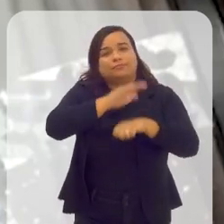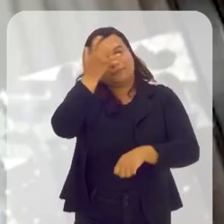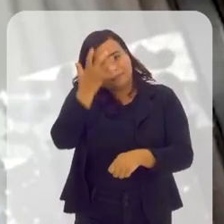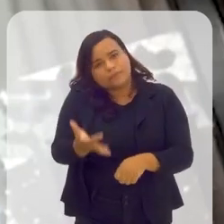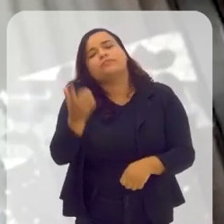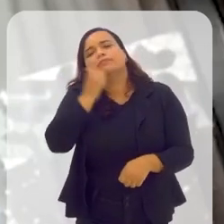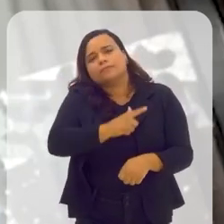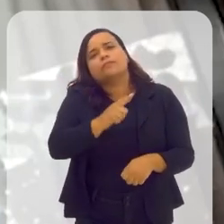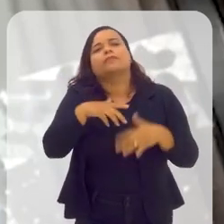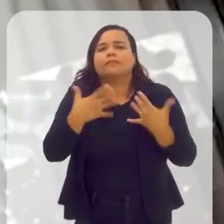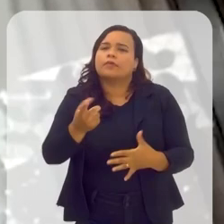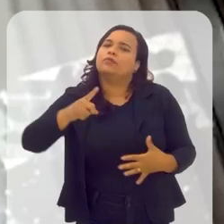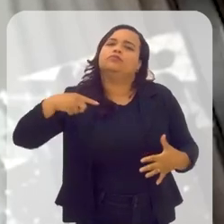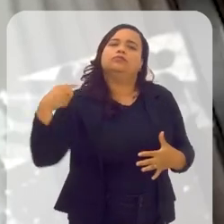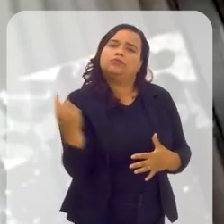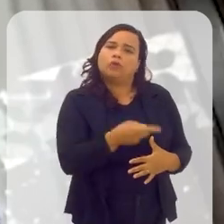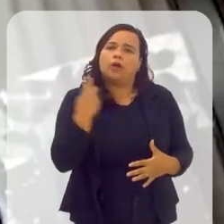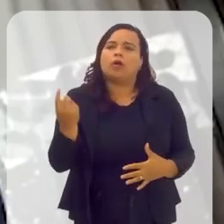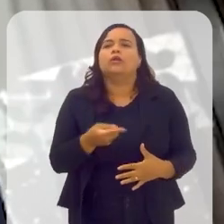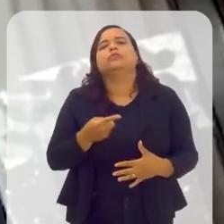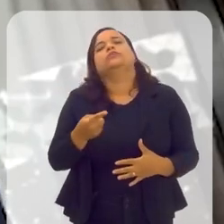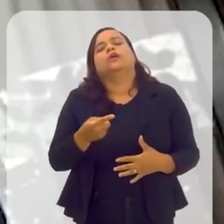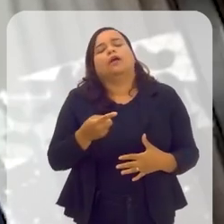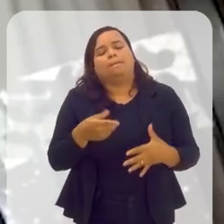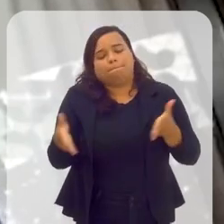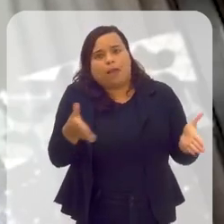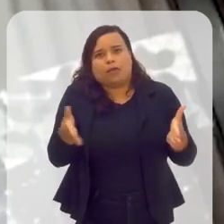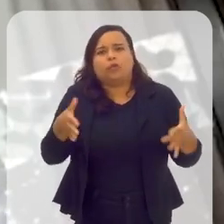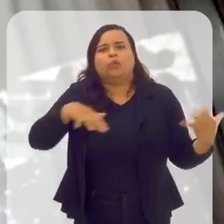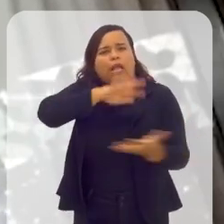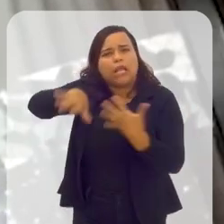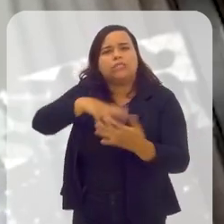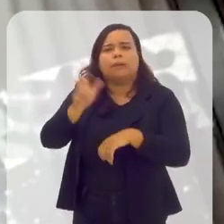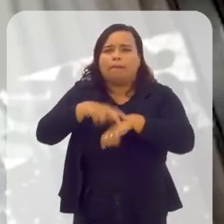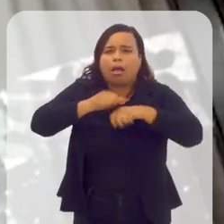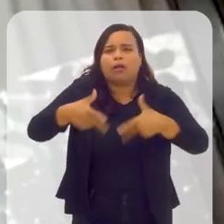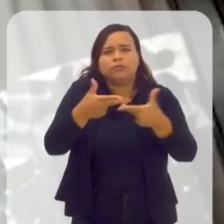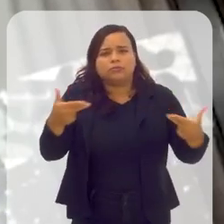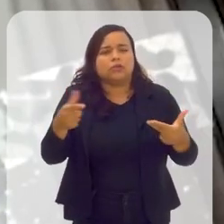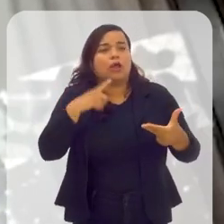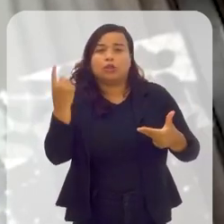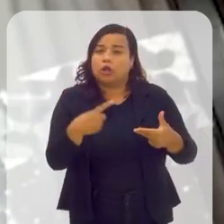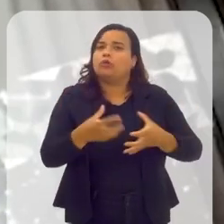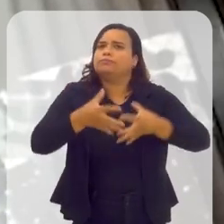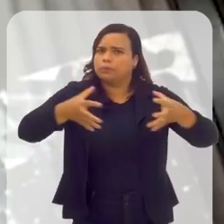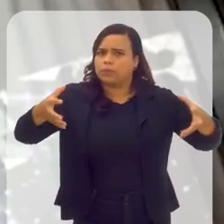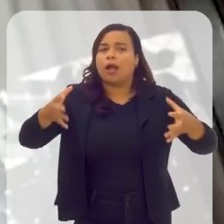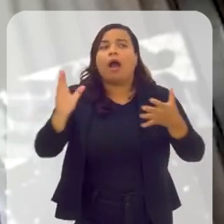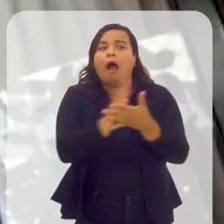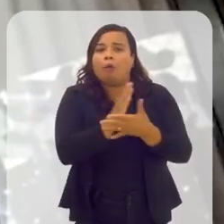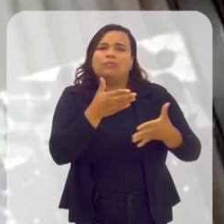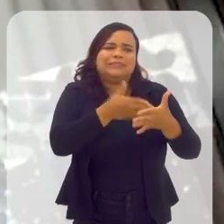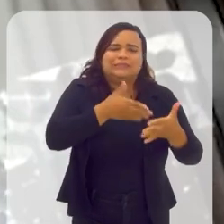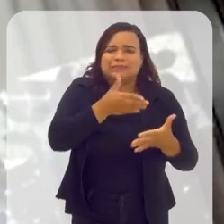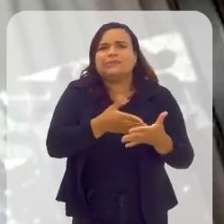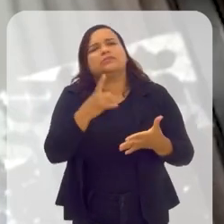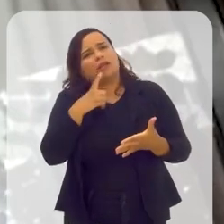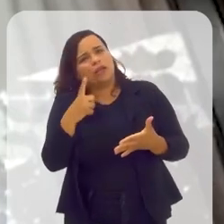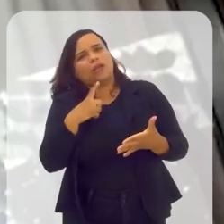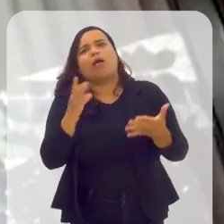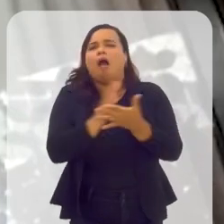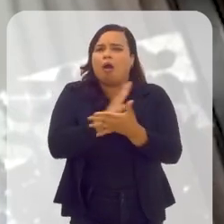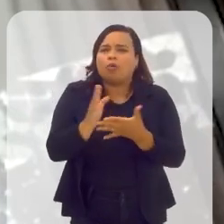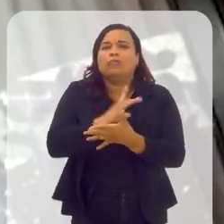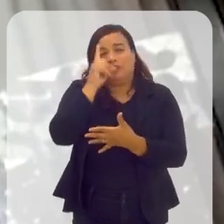mais fácil. Então, nós crescemos na crise, né? É óbvio, algumas cooperativas não avançaram, algumas